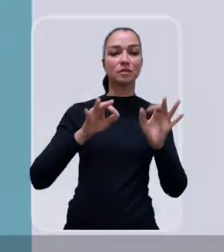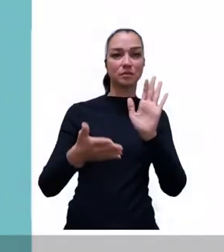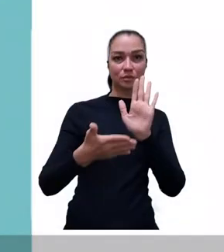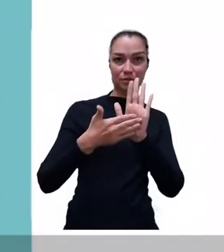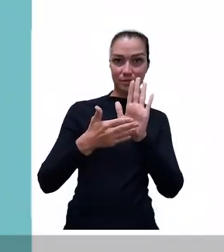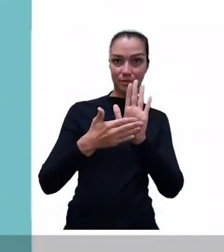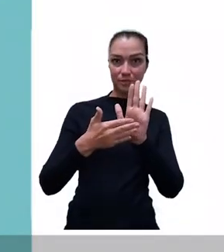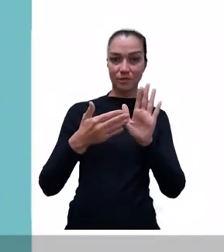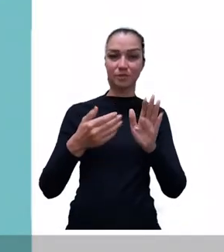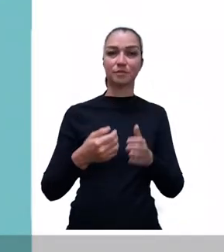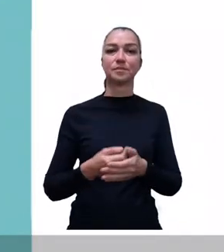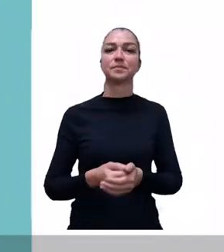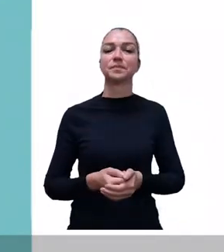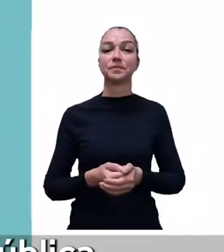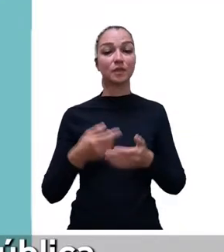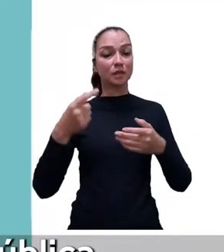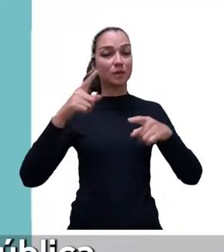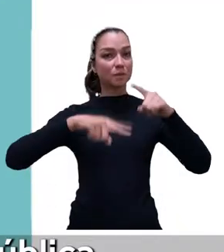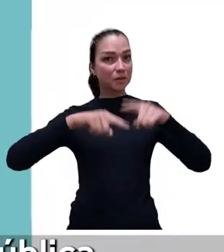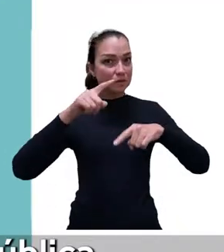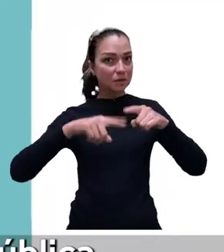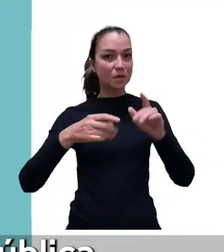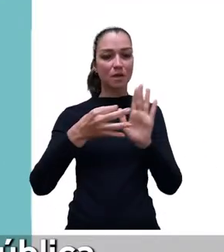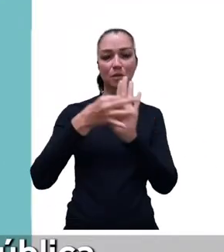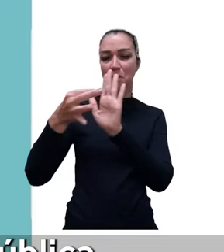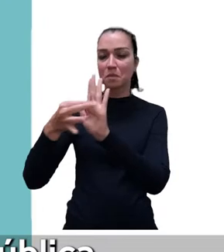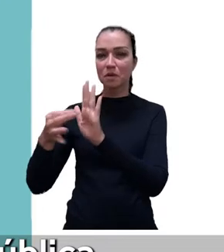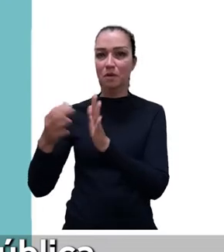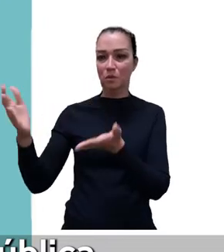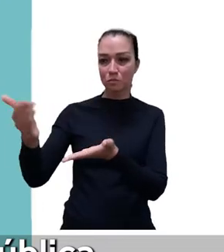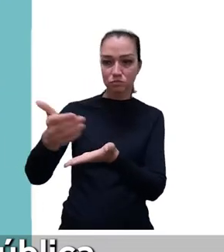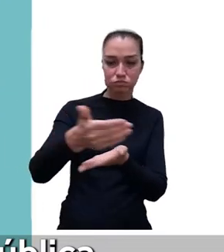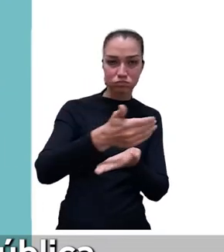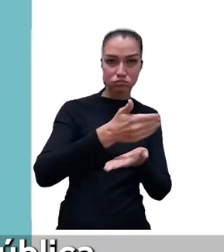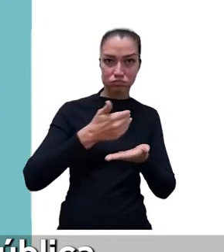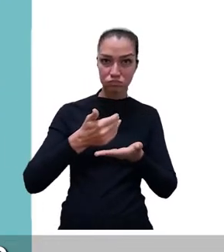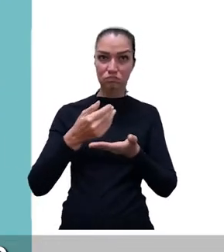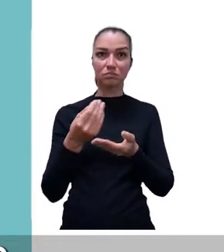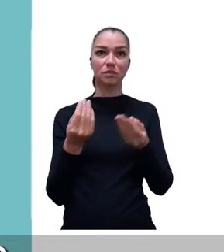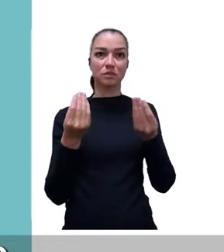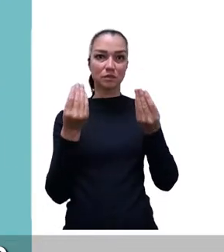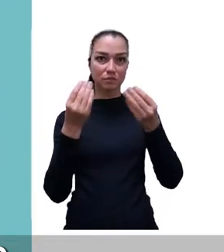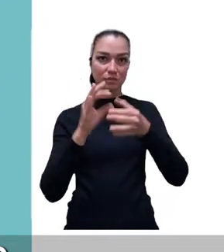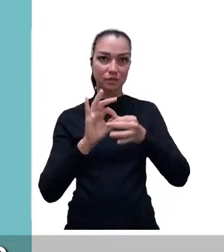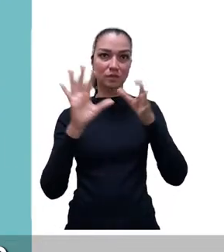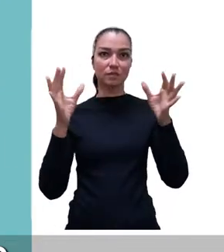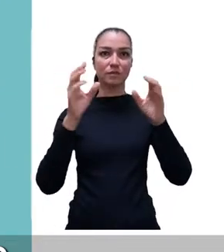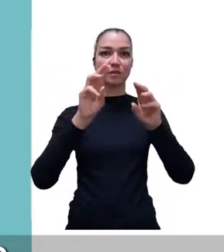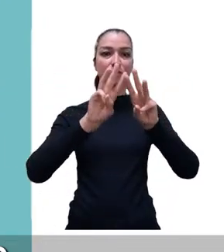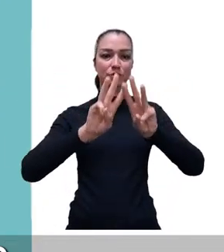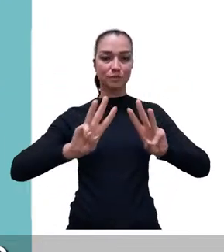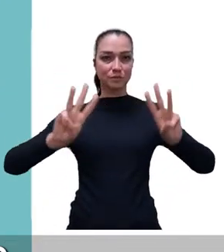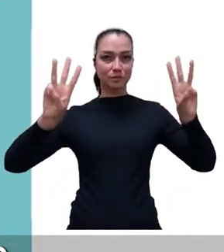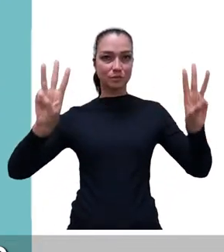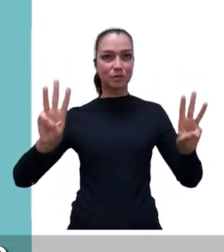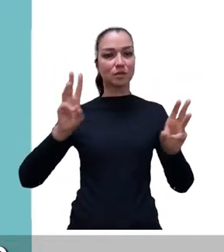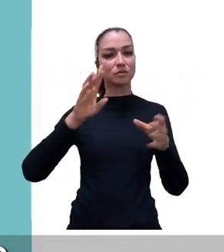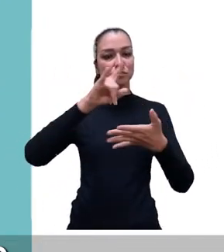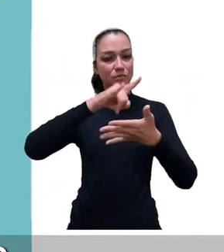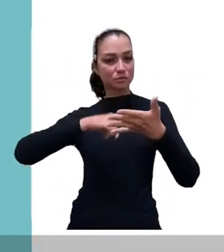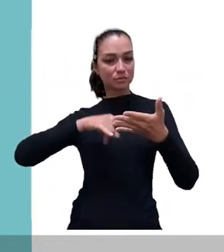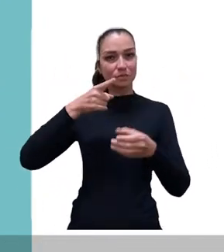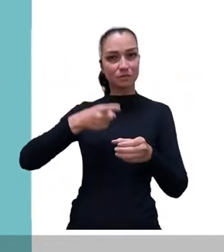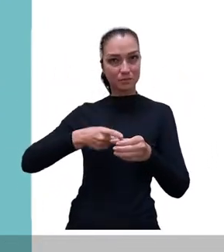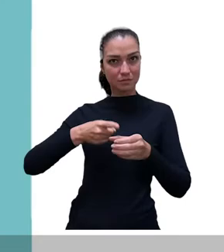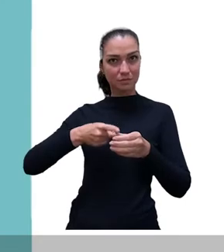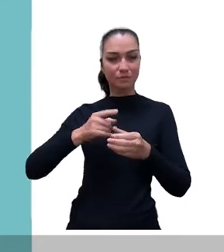proposta. Todo o material, todas as manifestações e consulta pública estarão disponibilizados no site